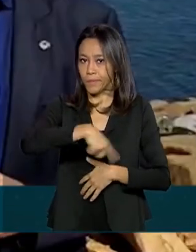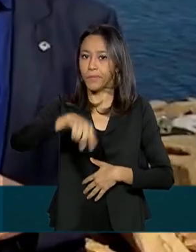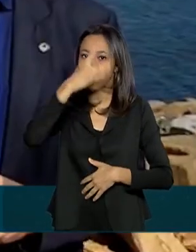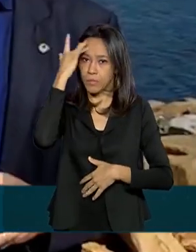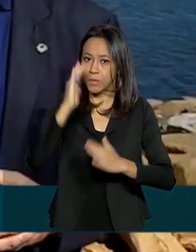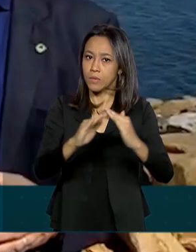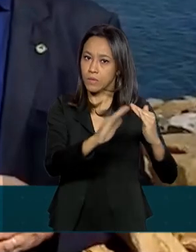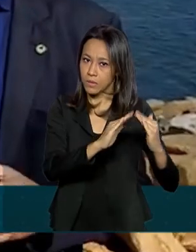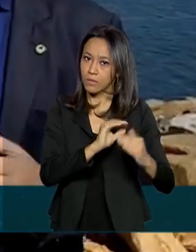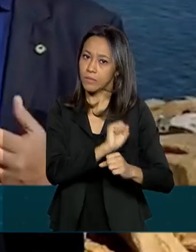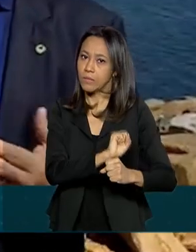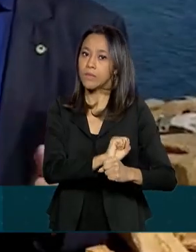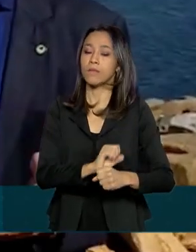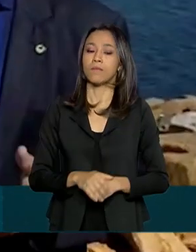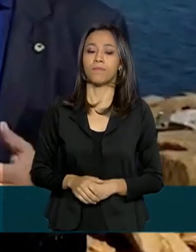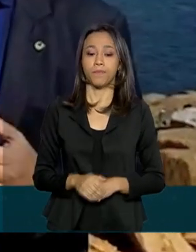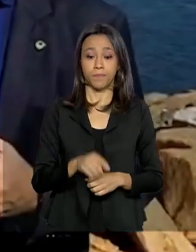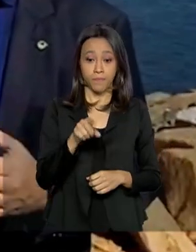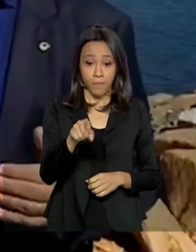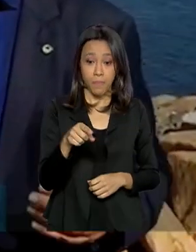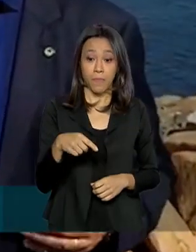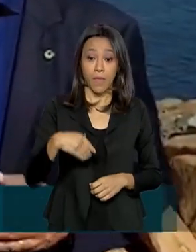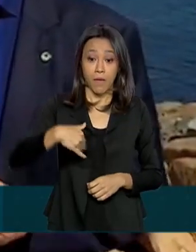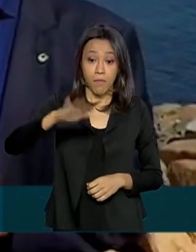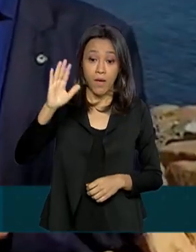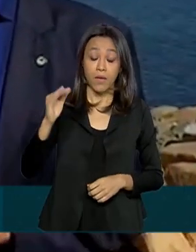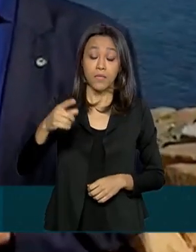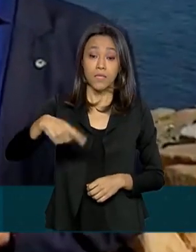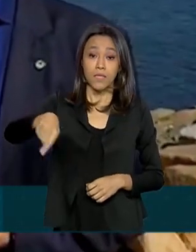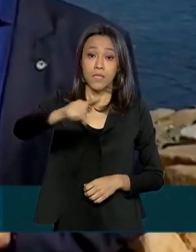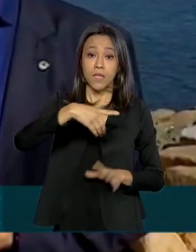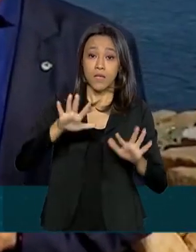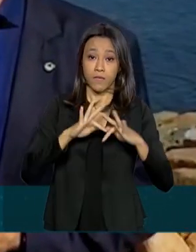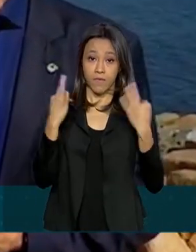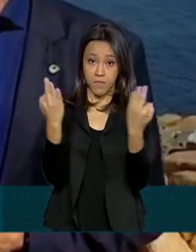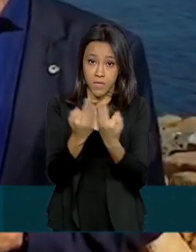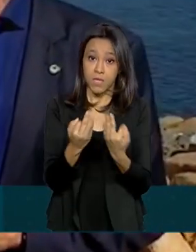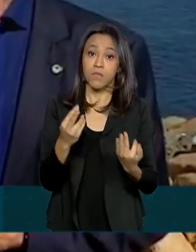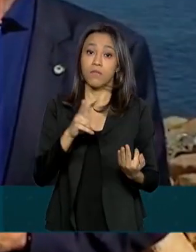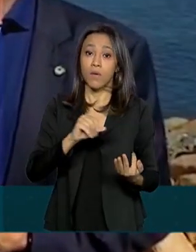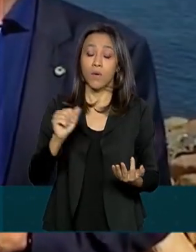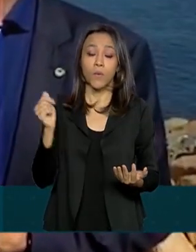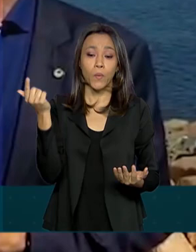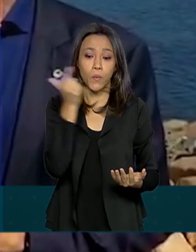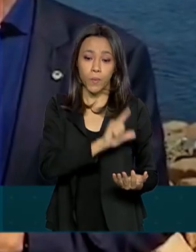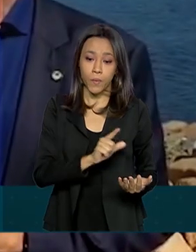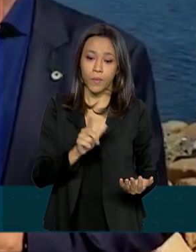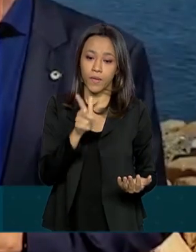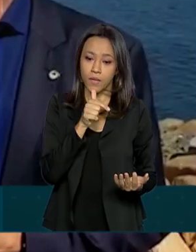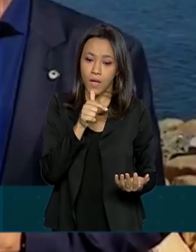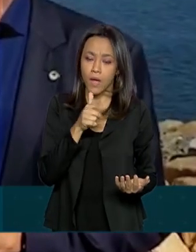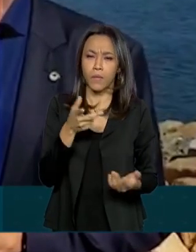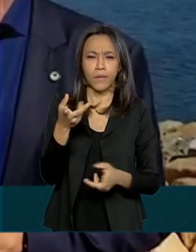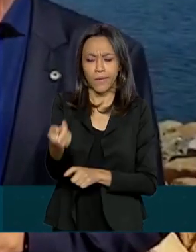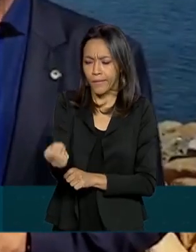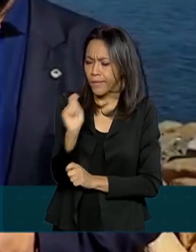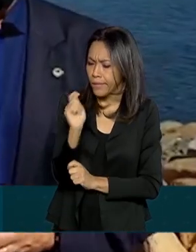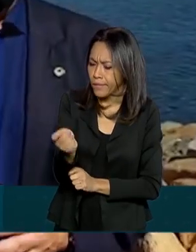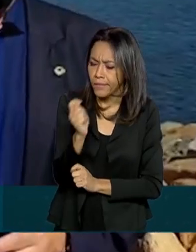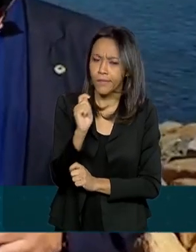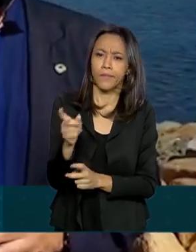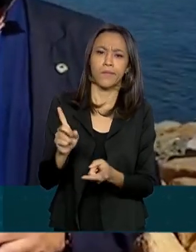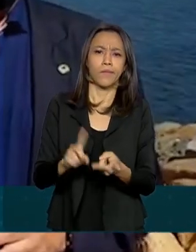200 ou mais famílias aqui da região vão se beneficiar, tanto com a piscicultura como com a questão